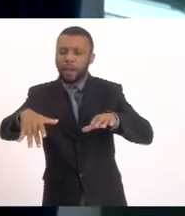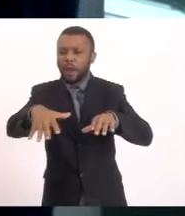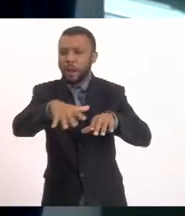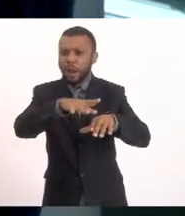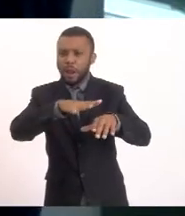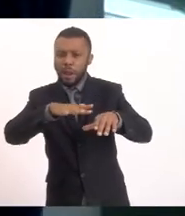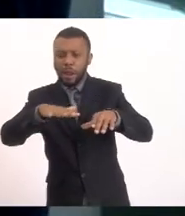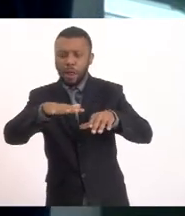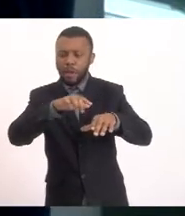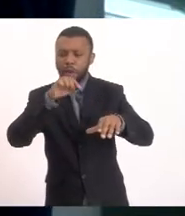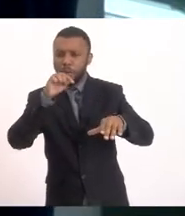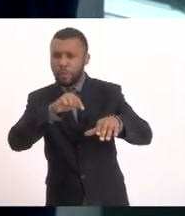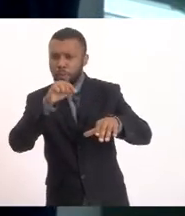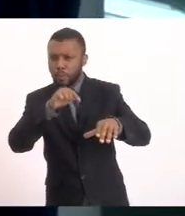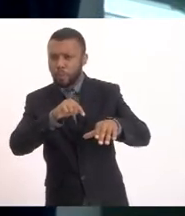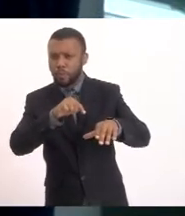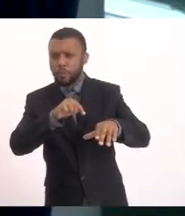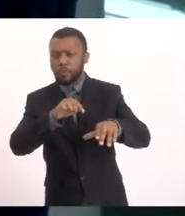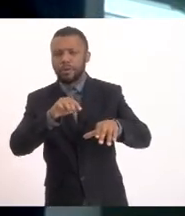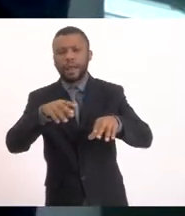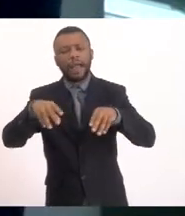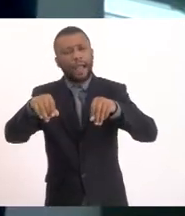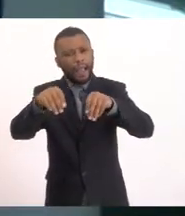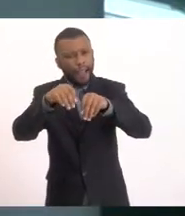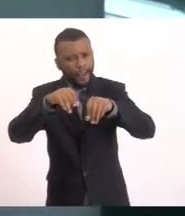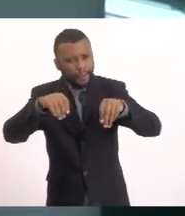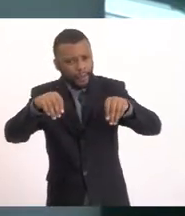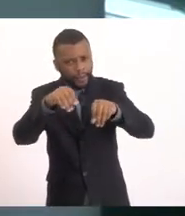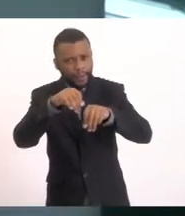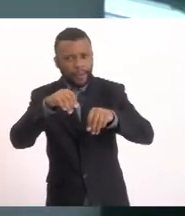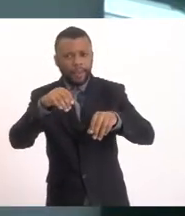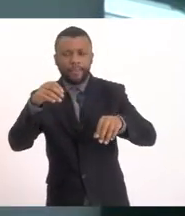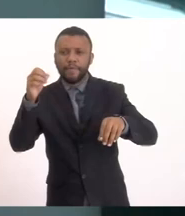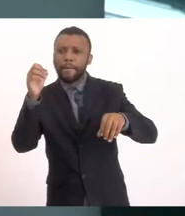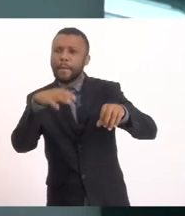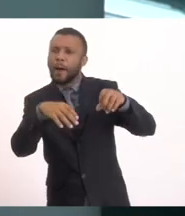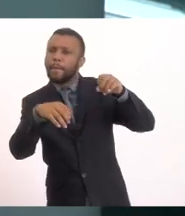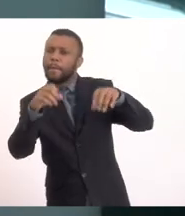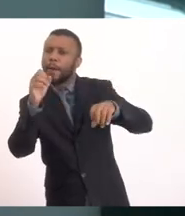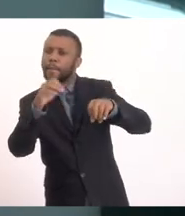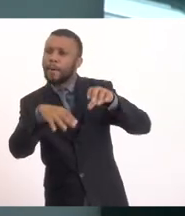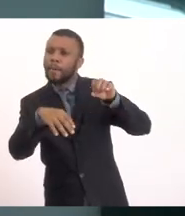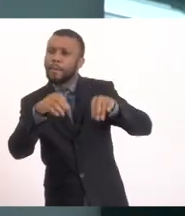granular E que foi jogado Porque aqui